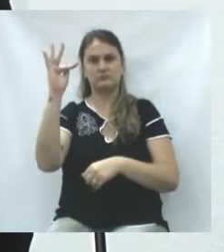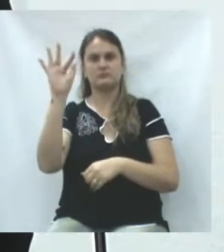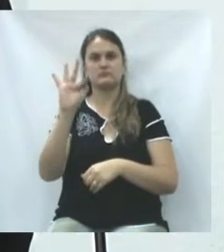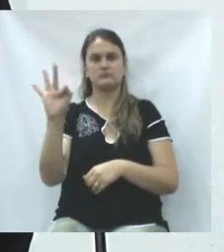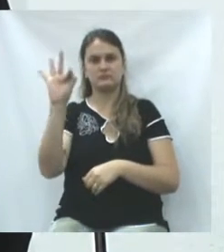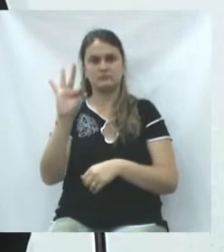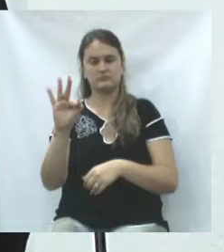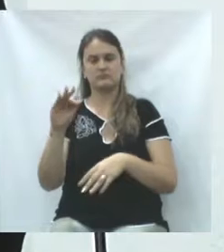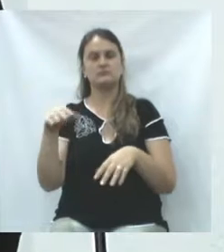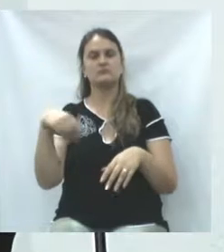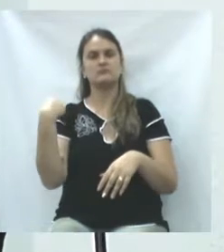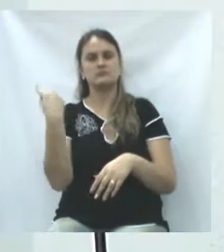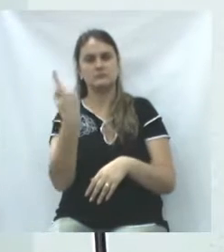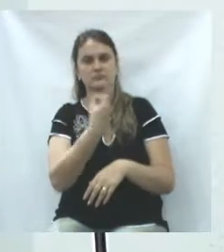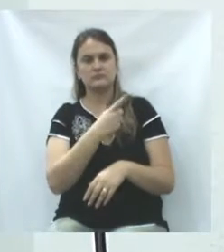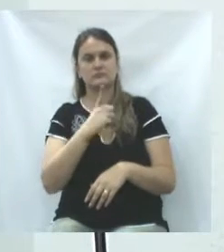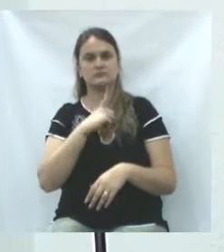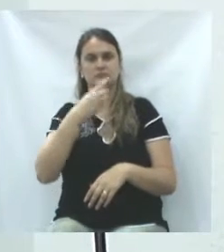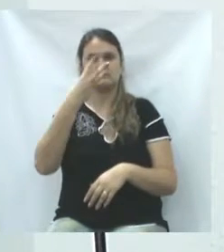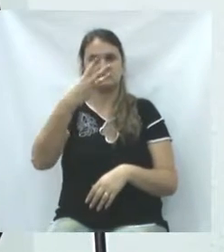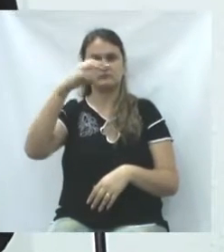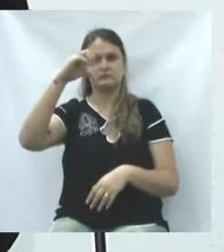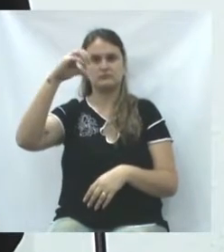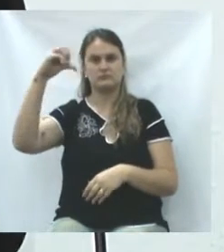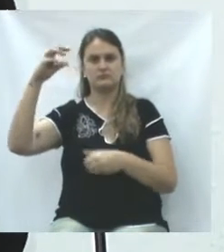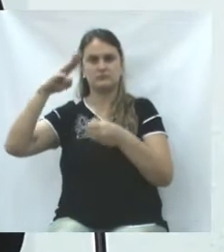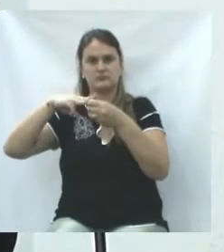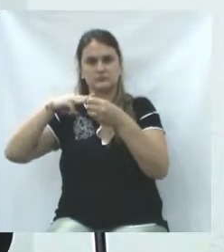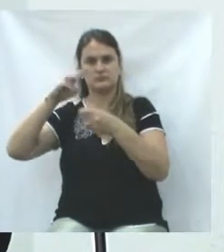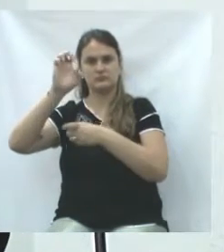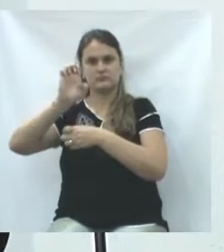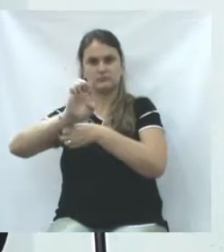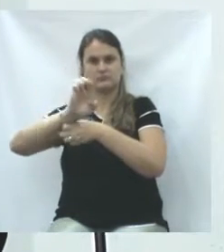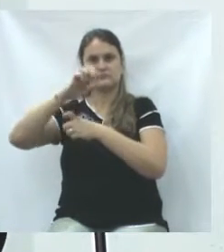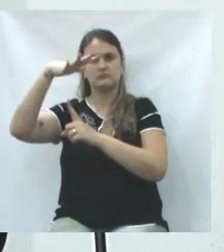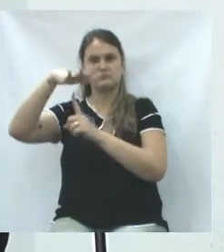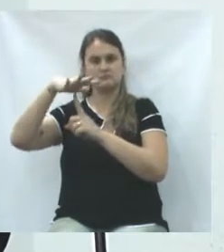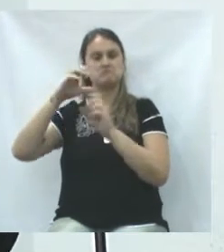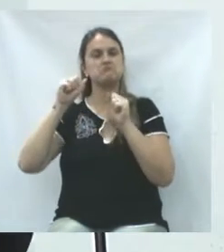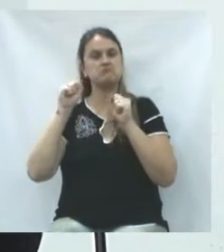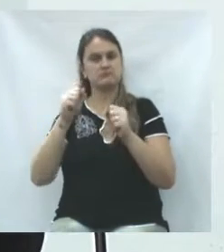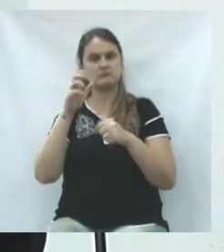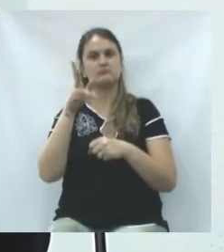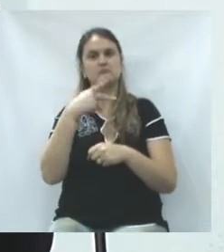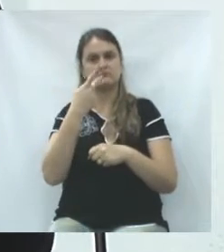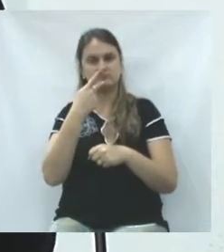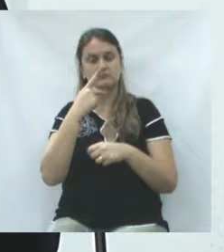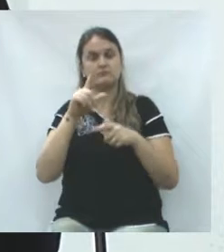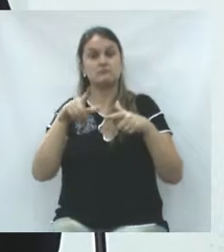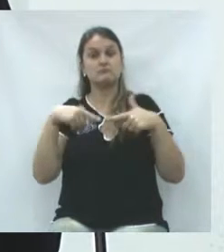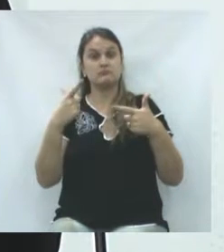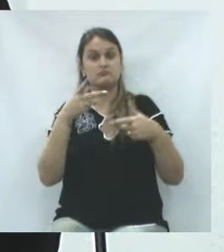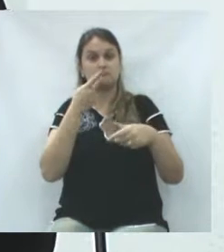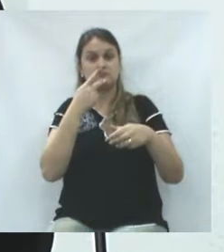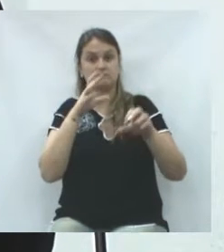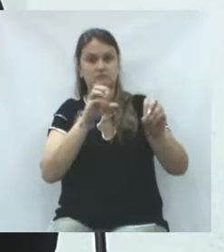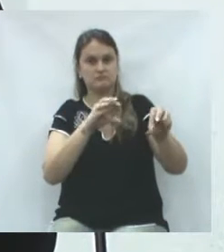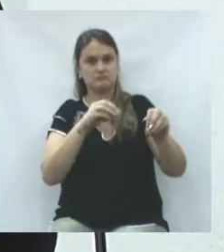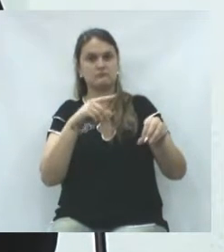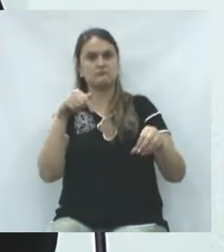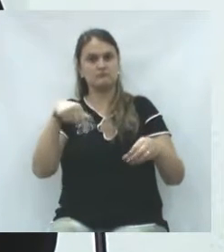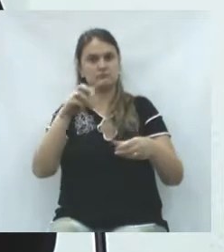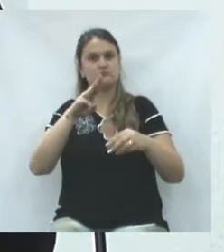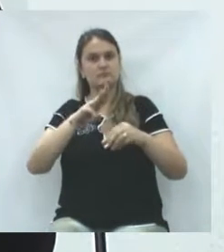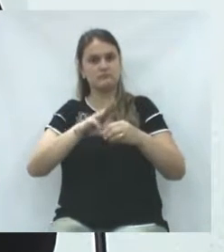Portanto, nós, dentro dos 399 municípios do Estado do Paraná, podemos dizer que, quanto à educação, estamos